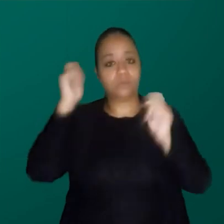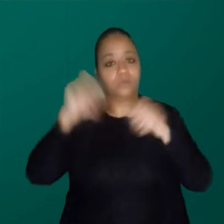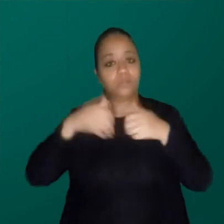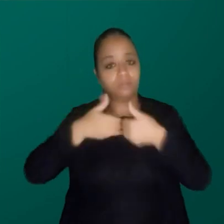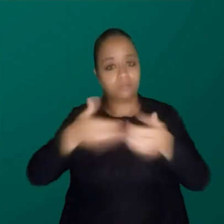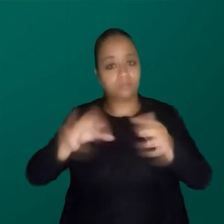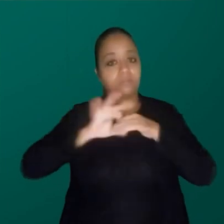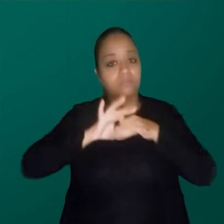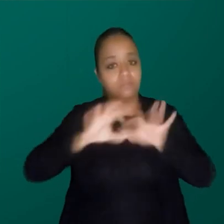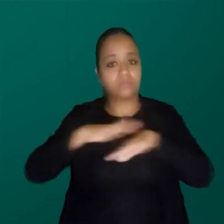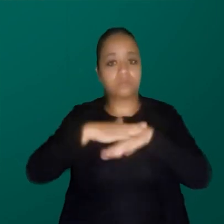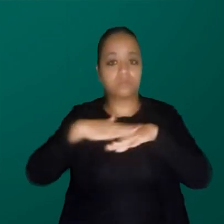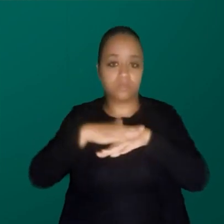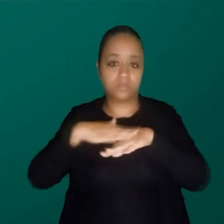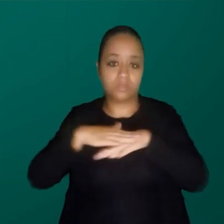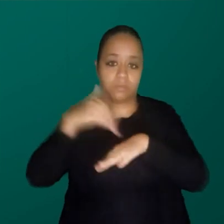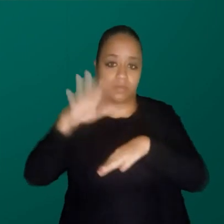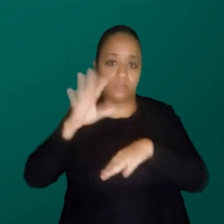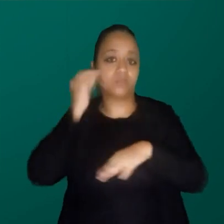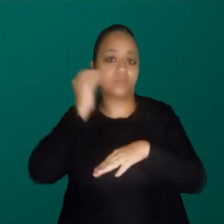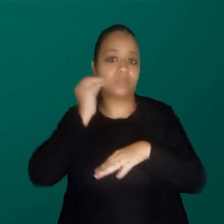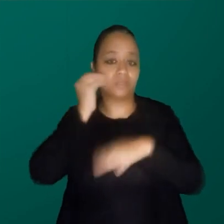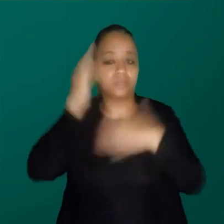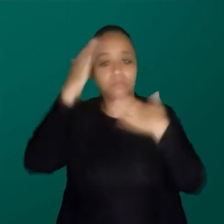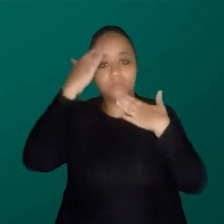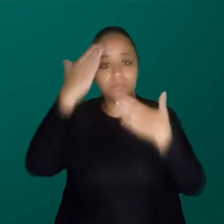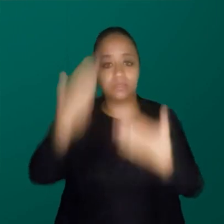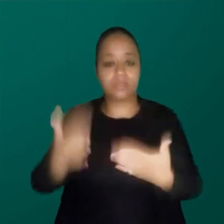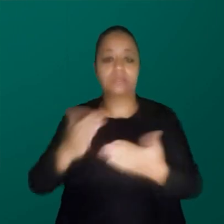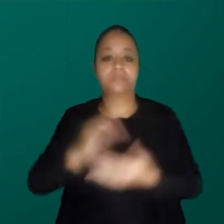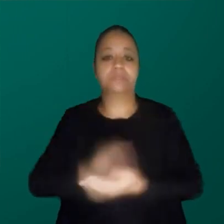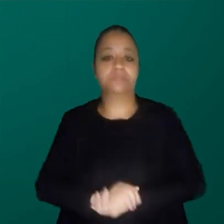agora para conversar mais um pouco sobre essas experiências. Obrigada.